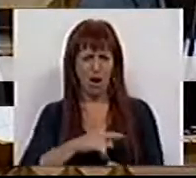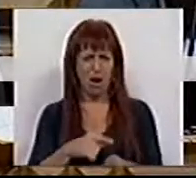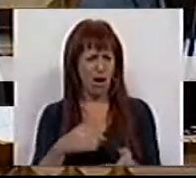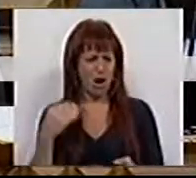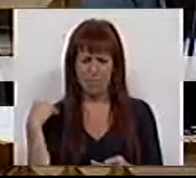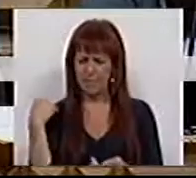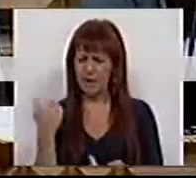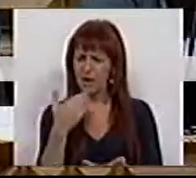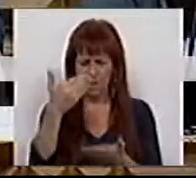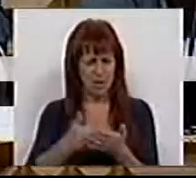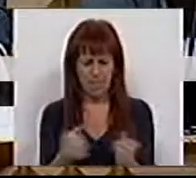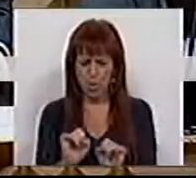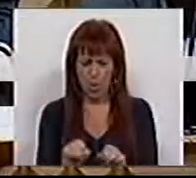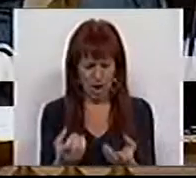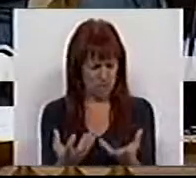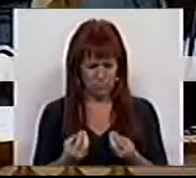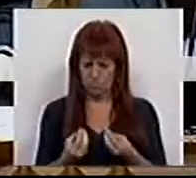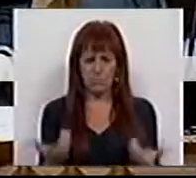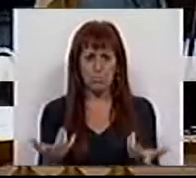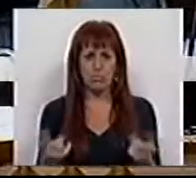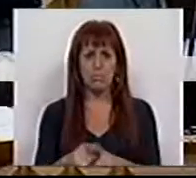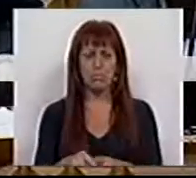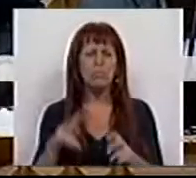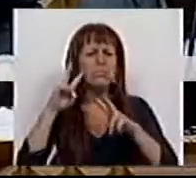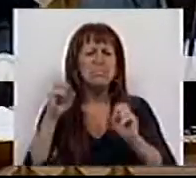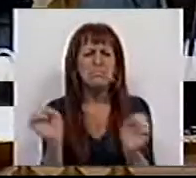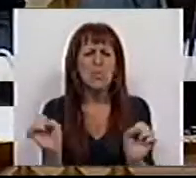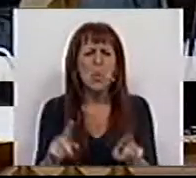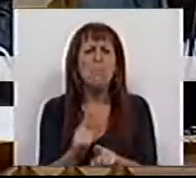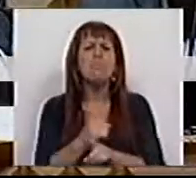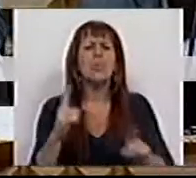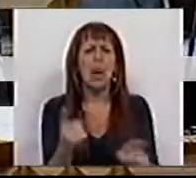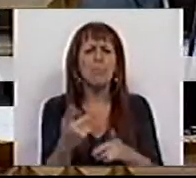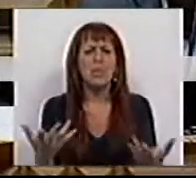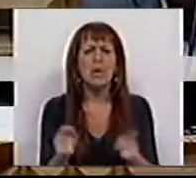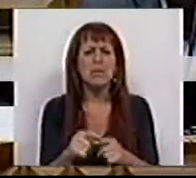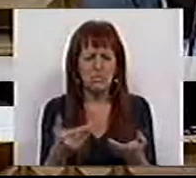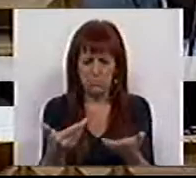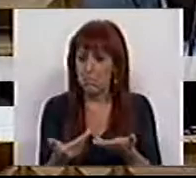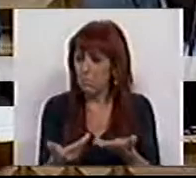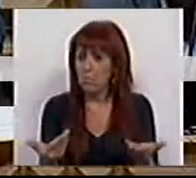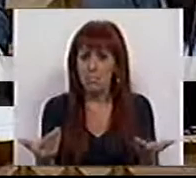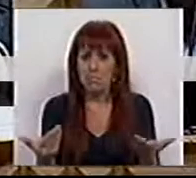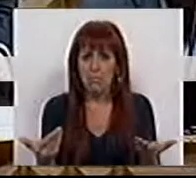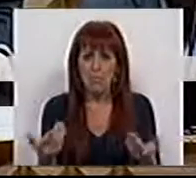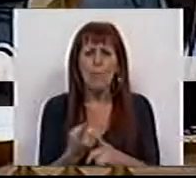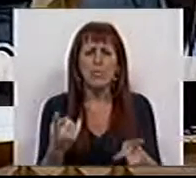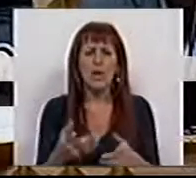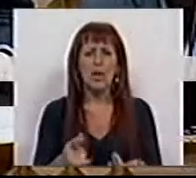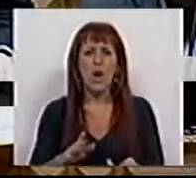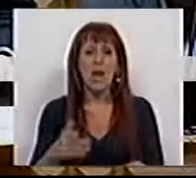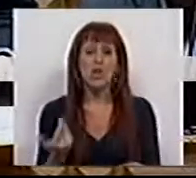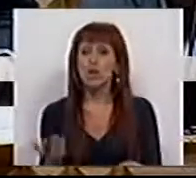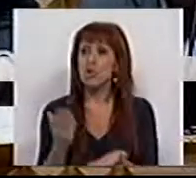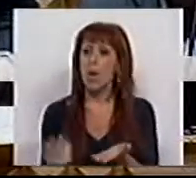as notificações, não há qualquer averiguação do porquê dessa circunstância e basta que não se